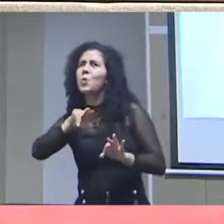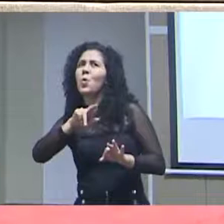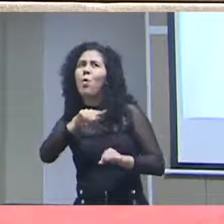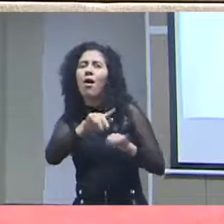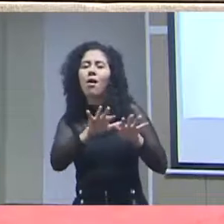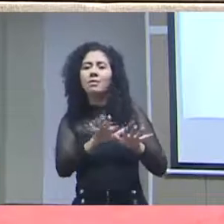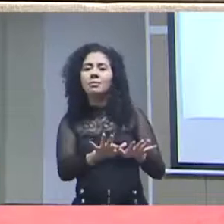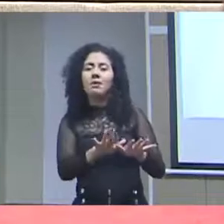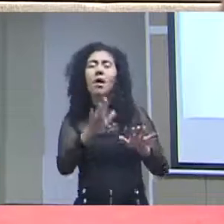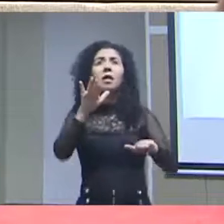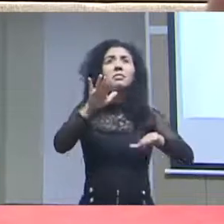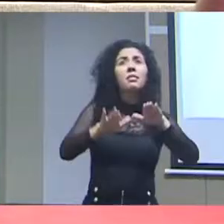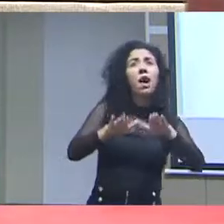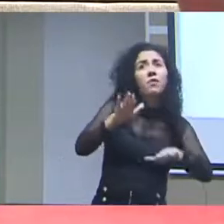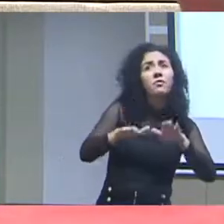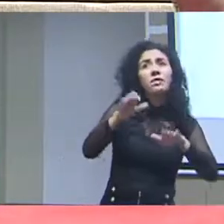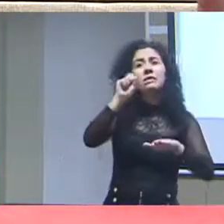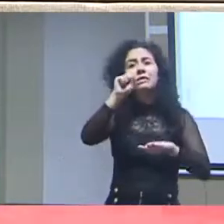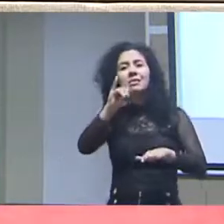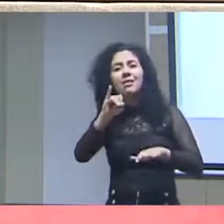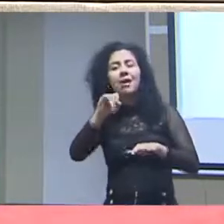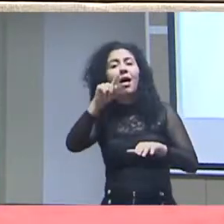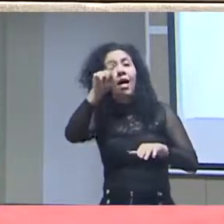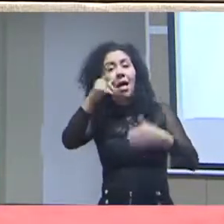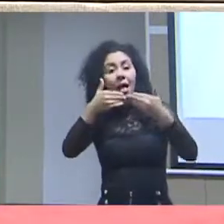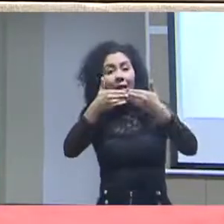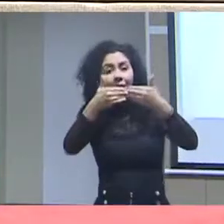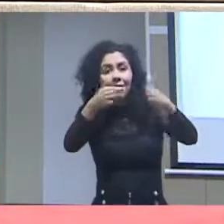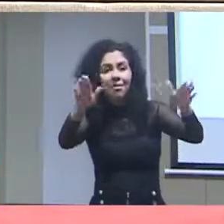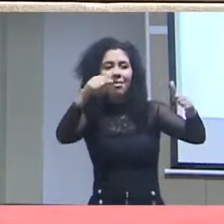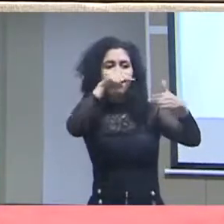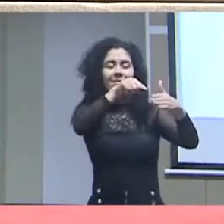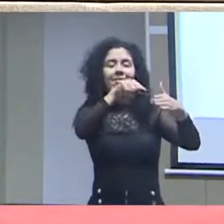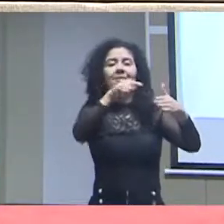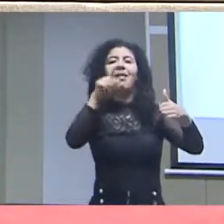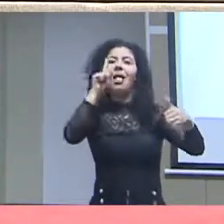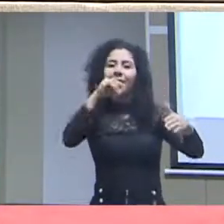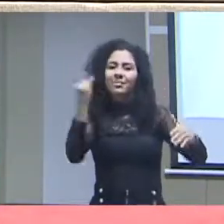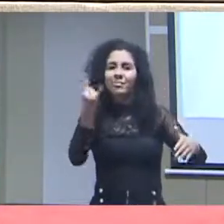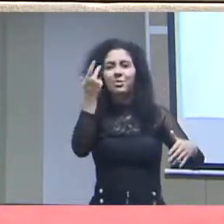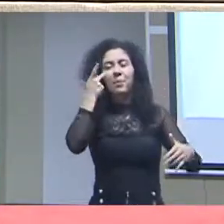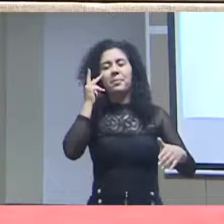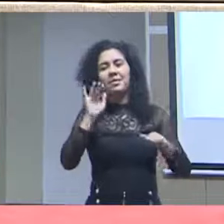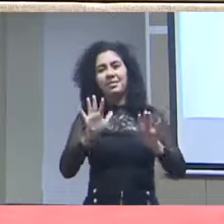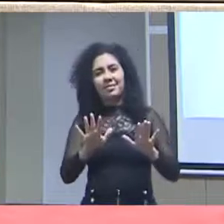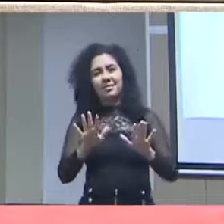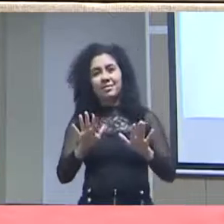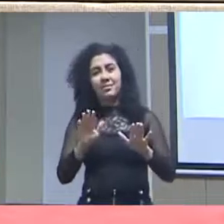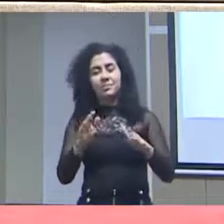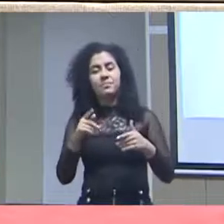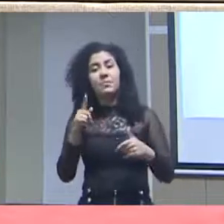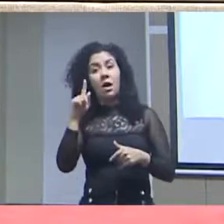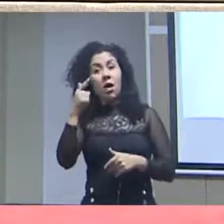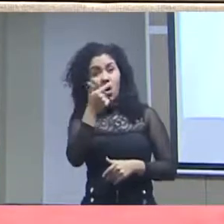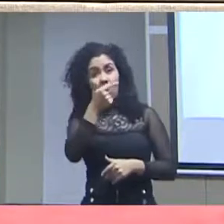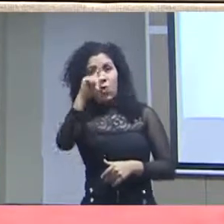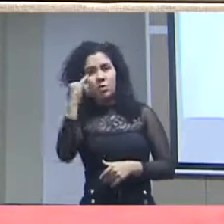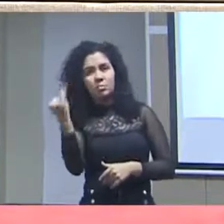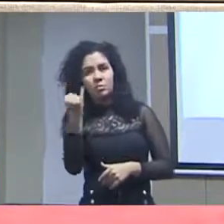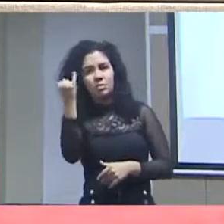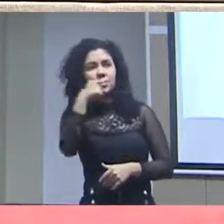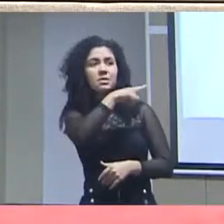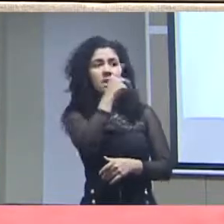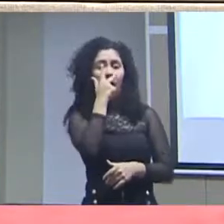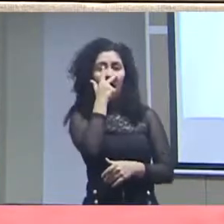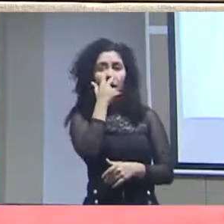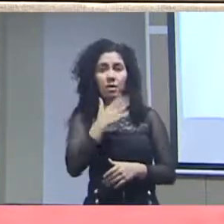assim. Talvez, você fizesse... Então, dados abertos são muito importantes por isso. A outra importância dos dados abertos, que eu